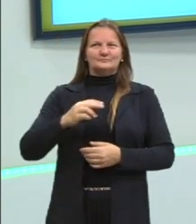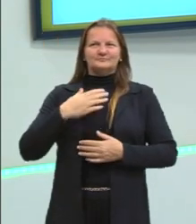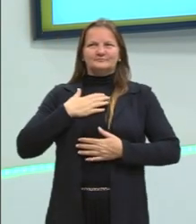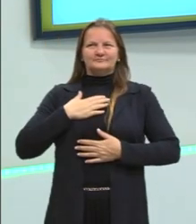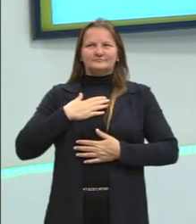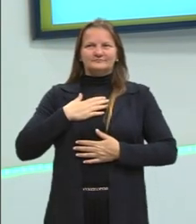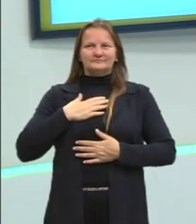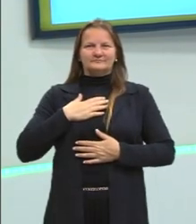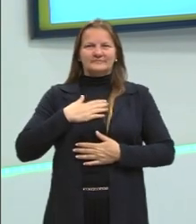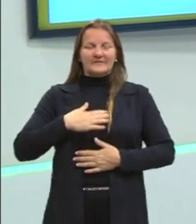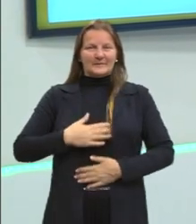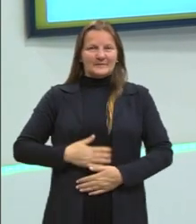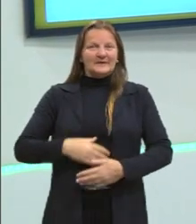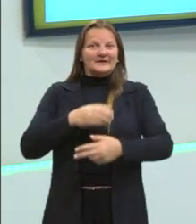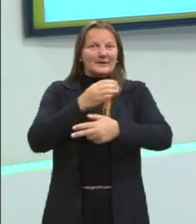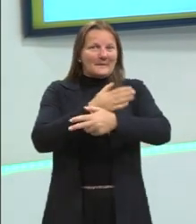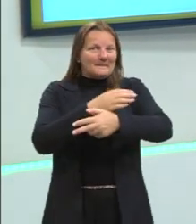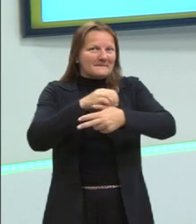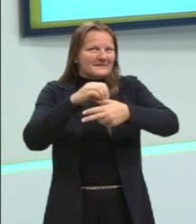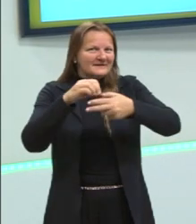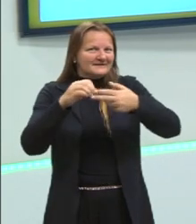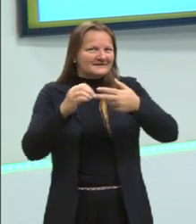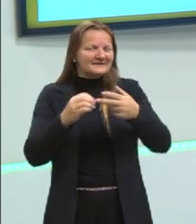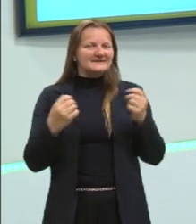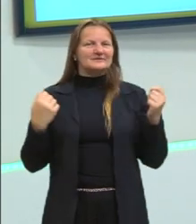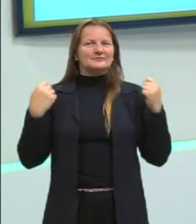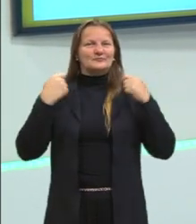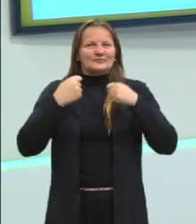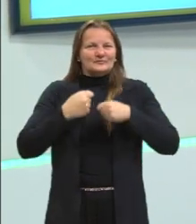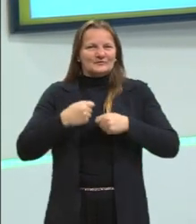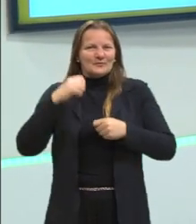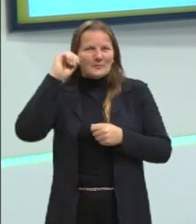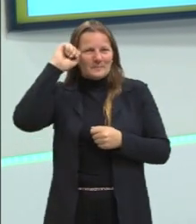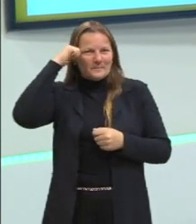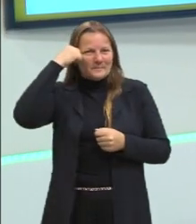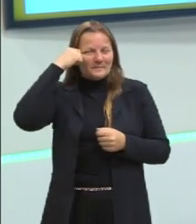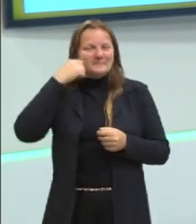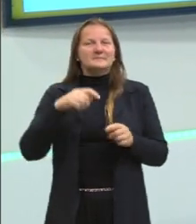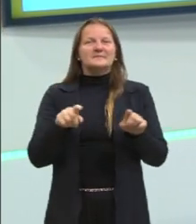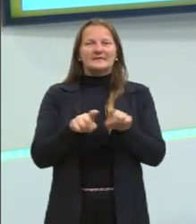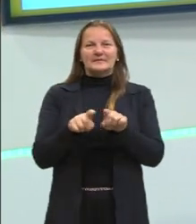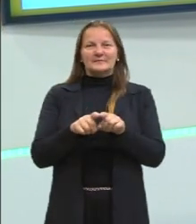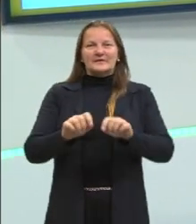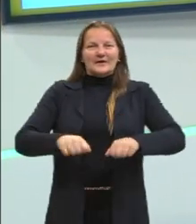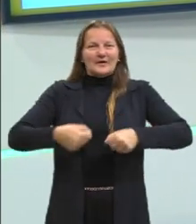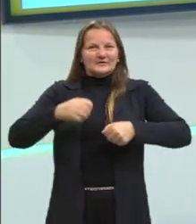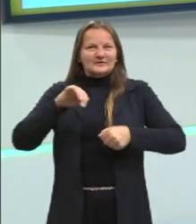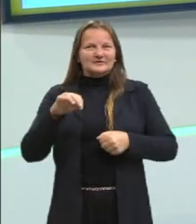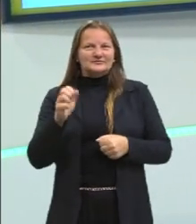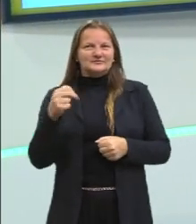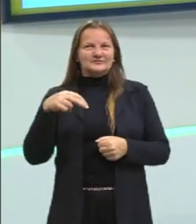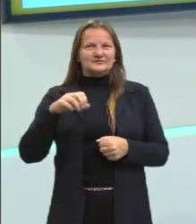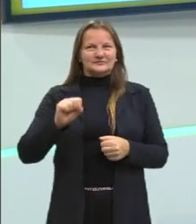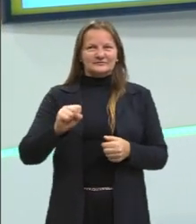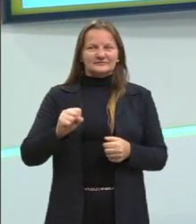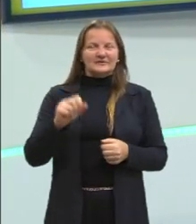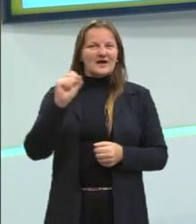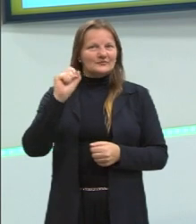a camiseta do pré-enem, juntamente com o casaco preto e calça jeans azul.